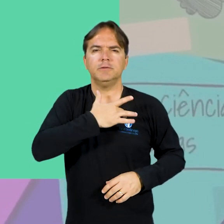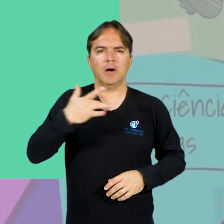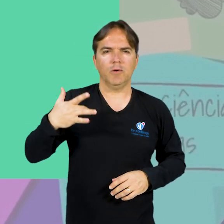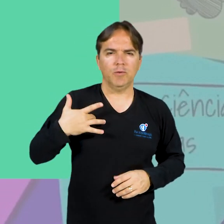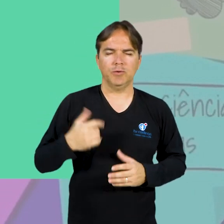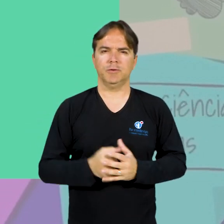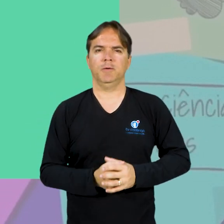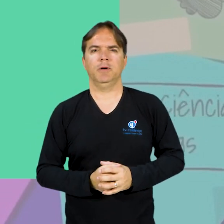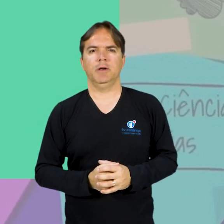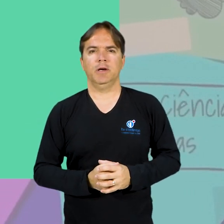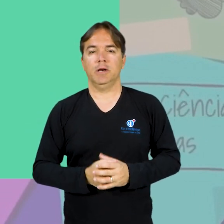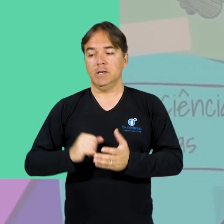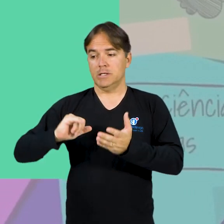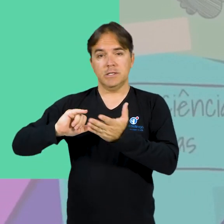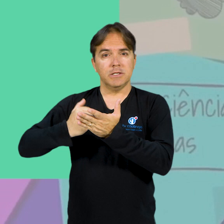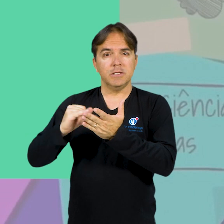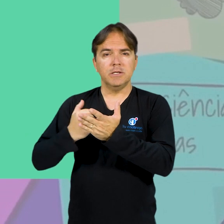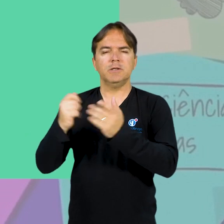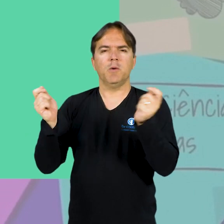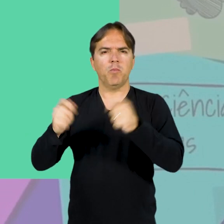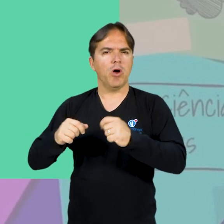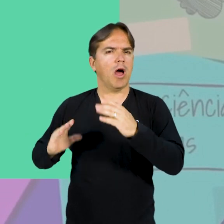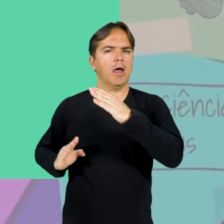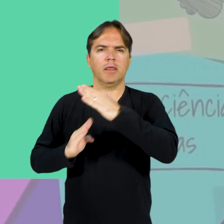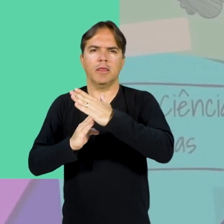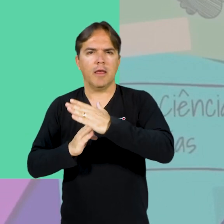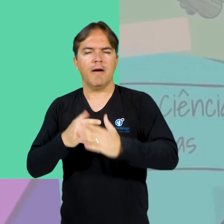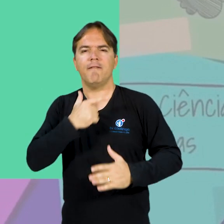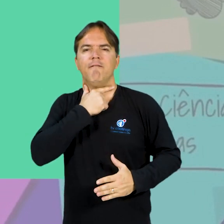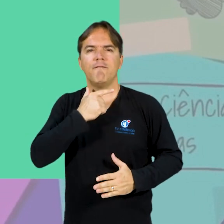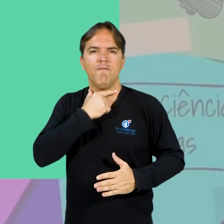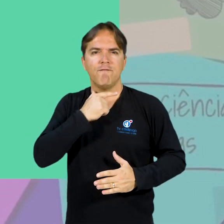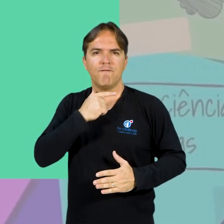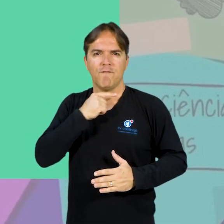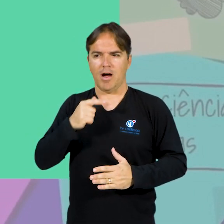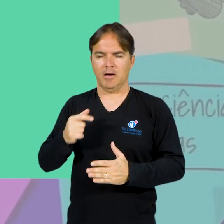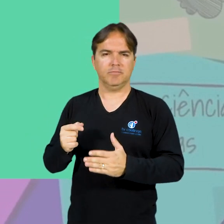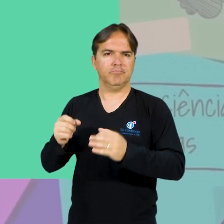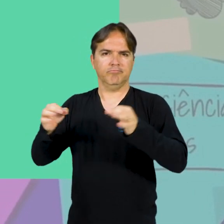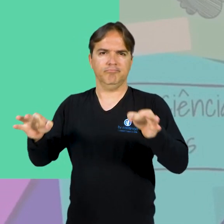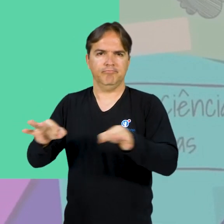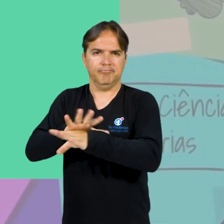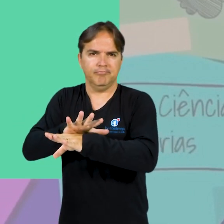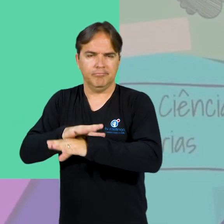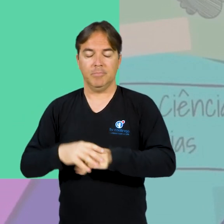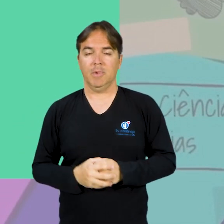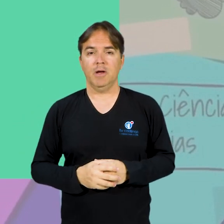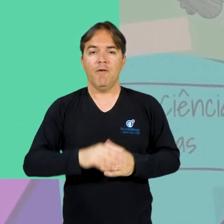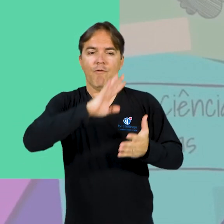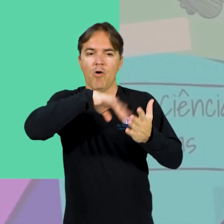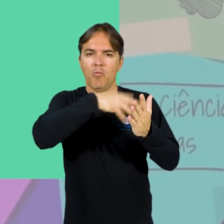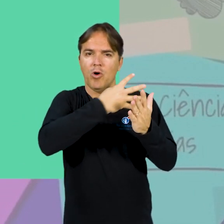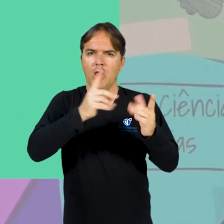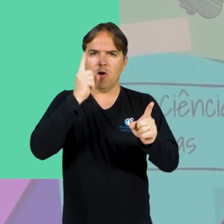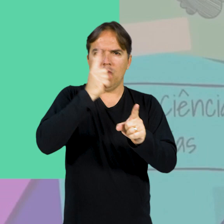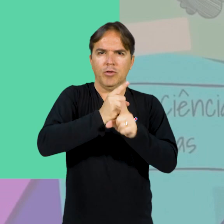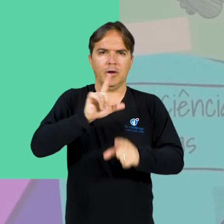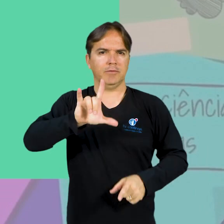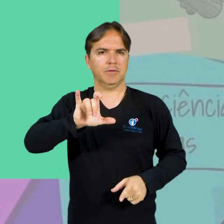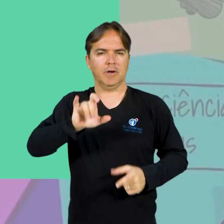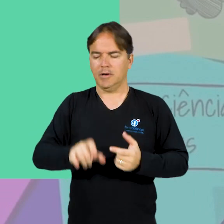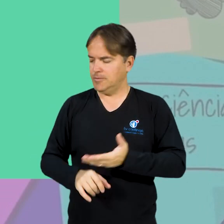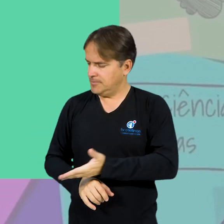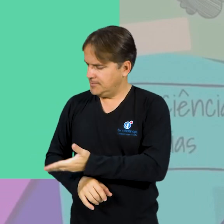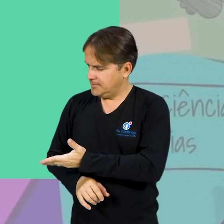realizada até as vagas serem preenchidas, por meio de um formulário online disponível na página do Instagram, arroba